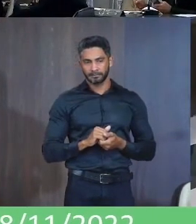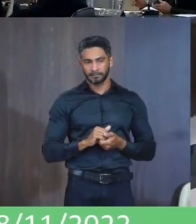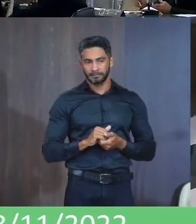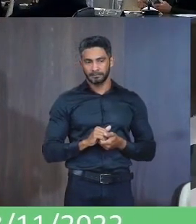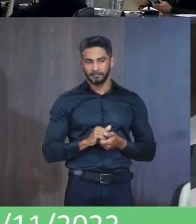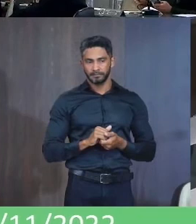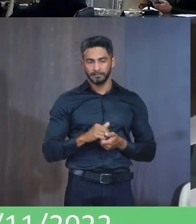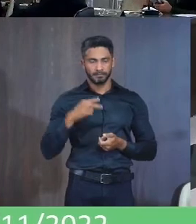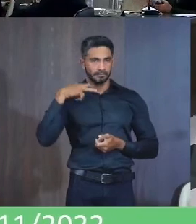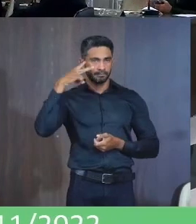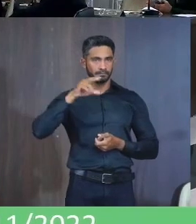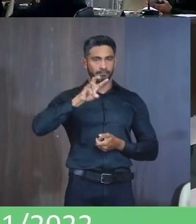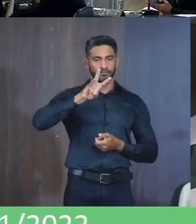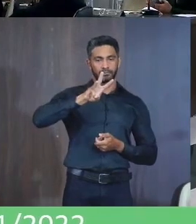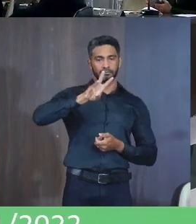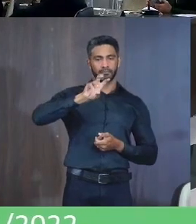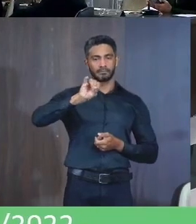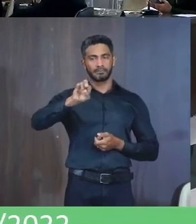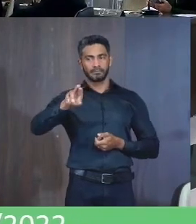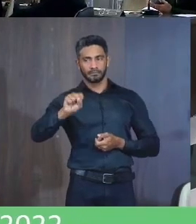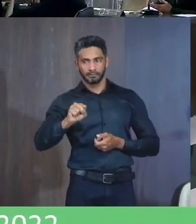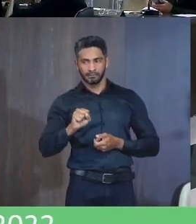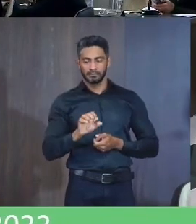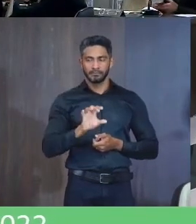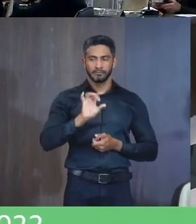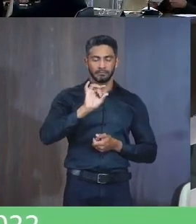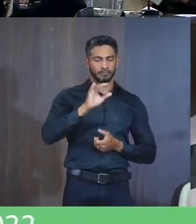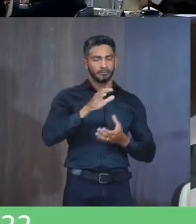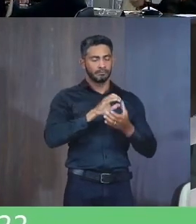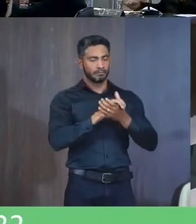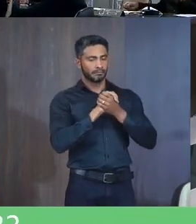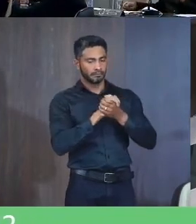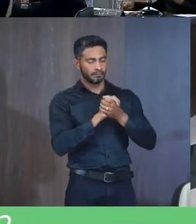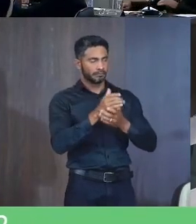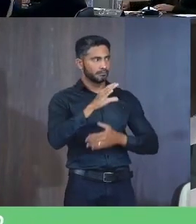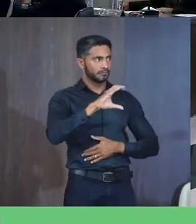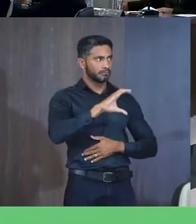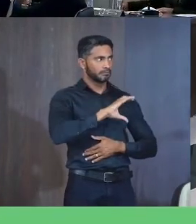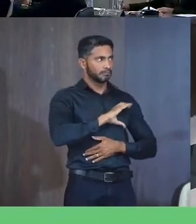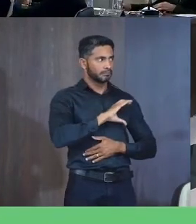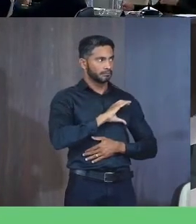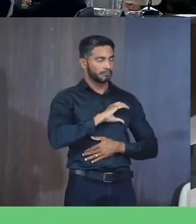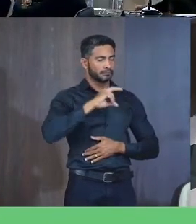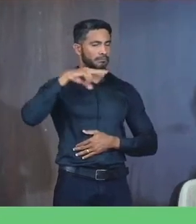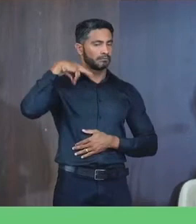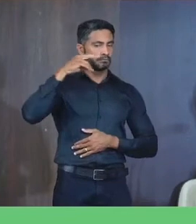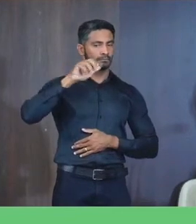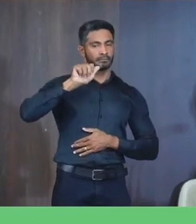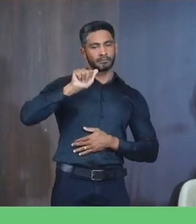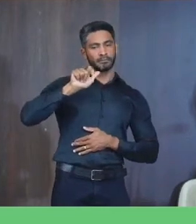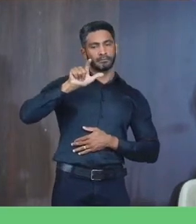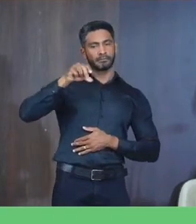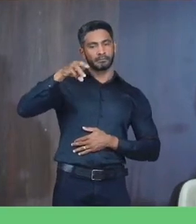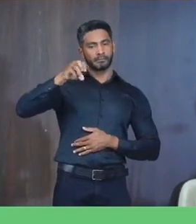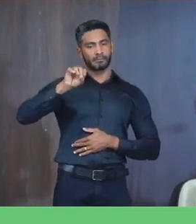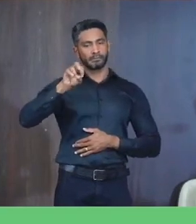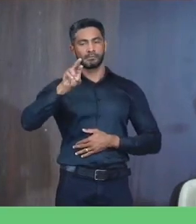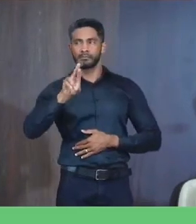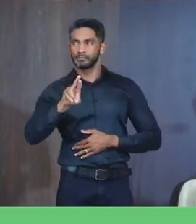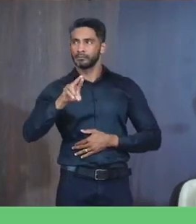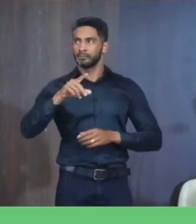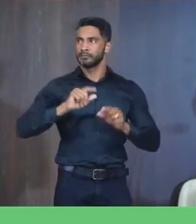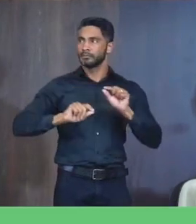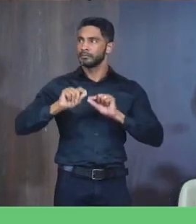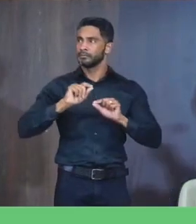Presidente Vereador Willis Temos a palavra Só para Parabenizar Nosso colega Vereador Sargento Almir É